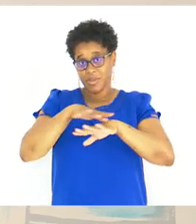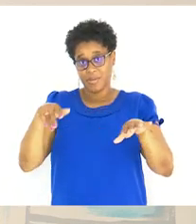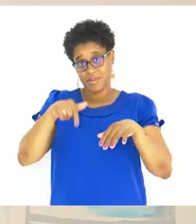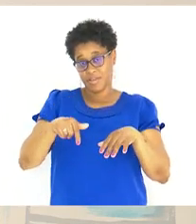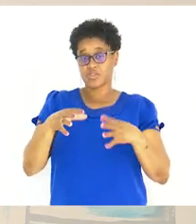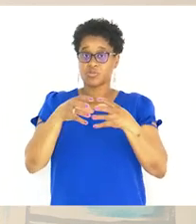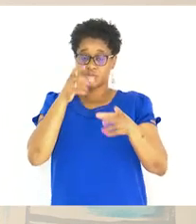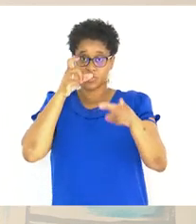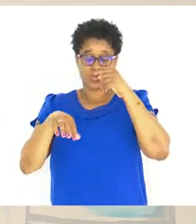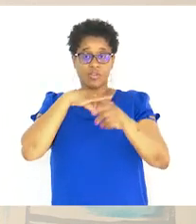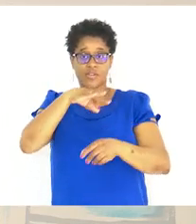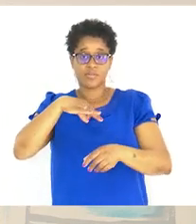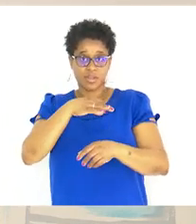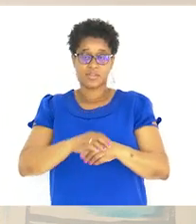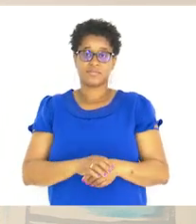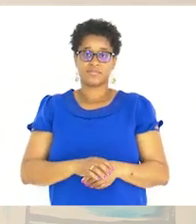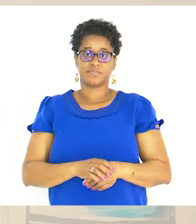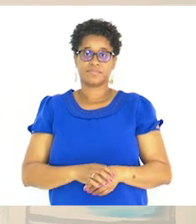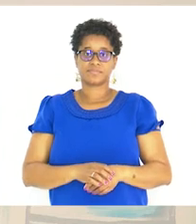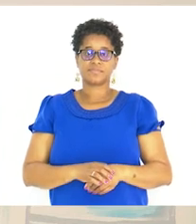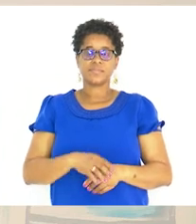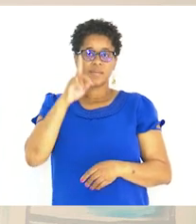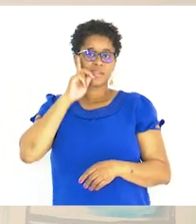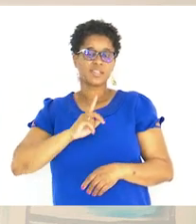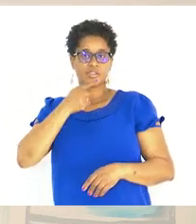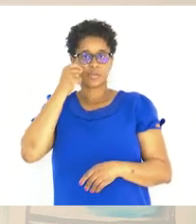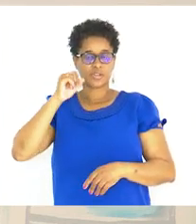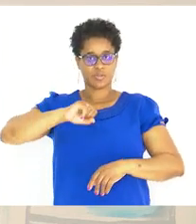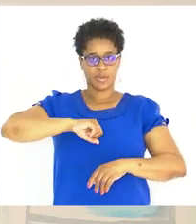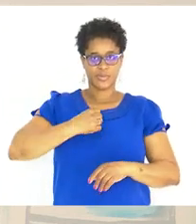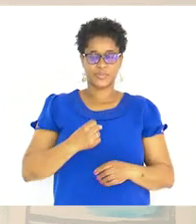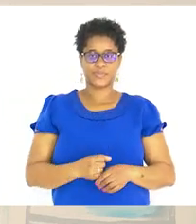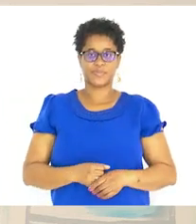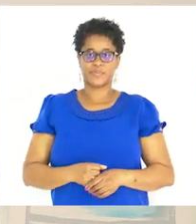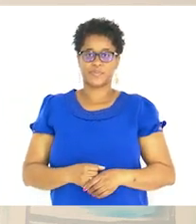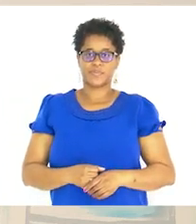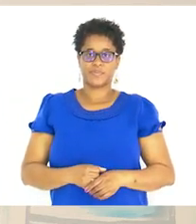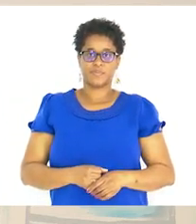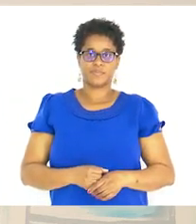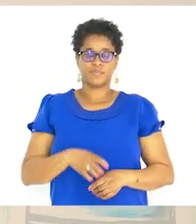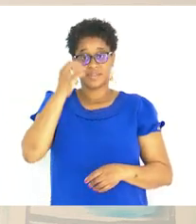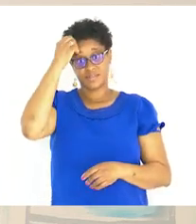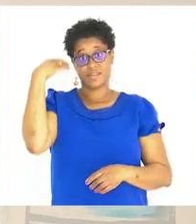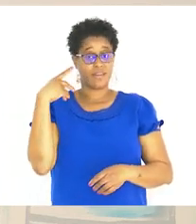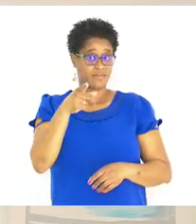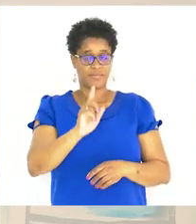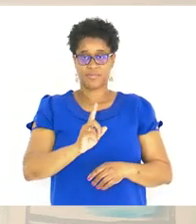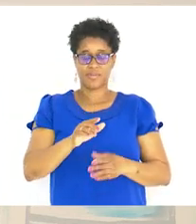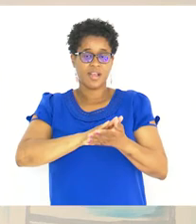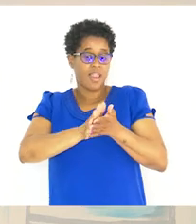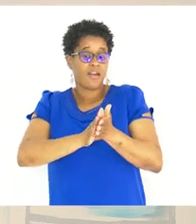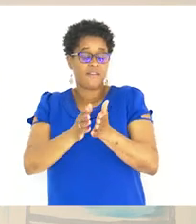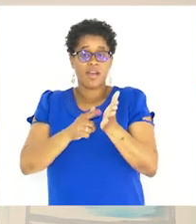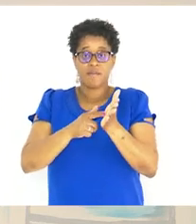por aqui Sobre os membros da família Minhas meninas E meus meninos Não se esqueçam De